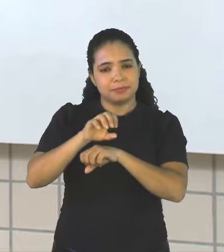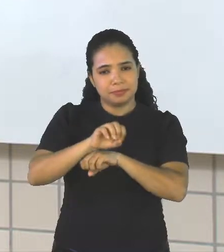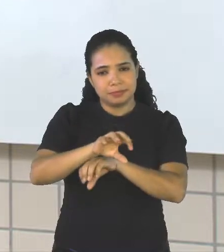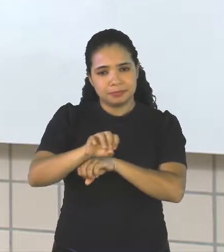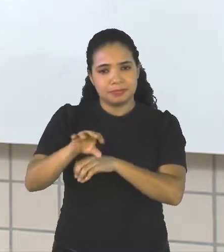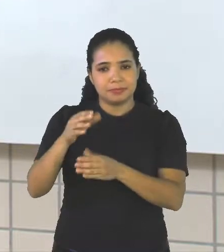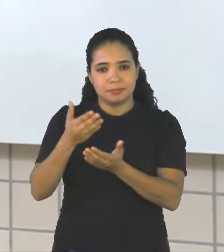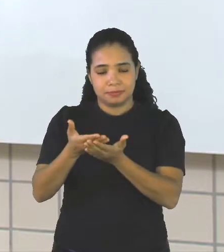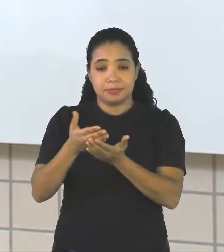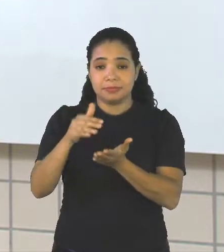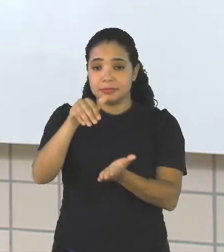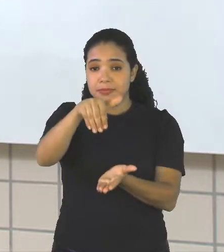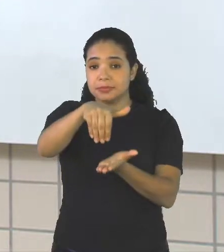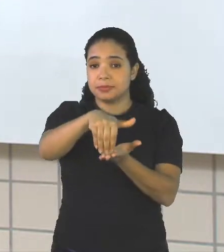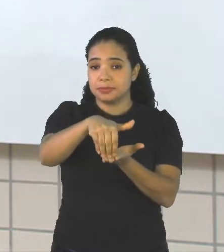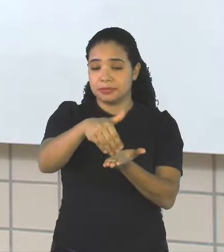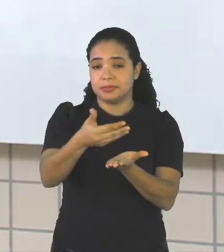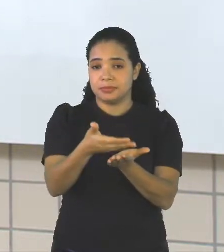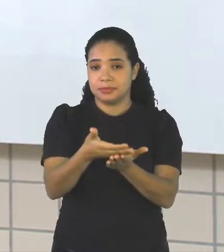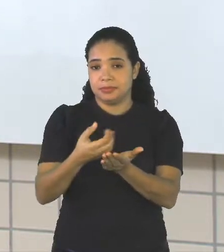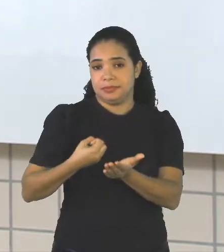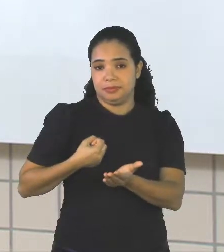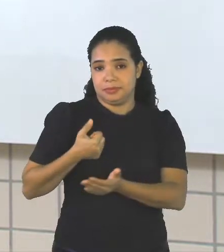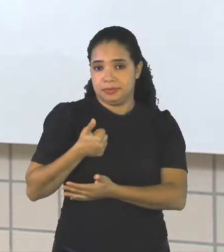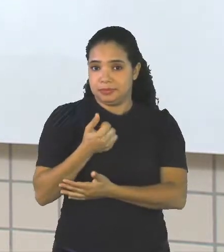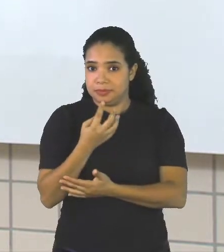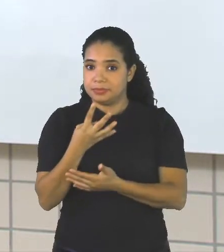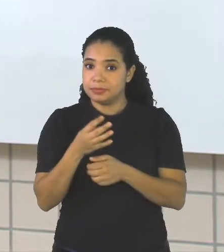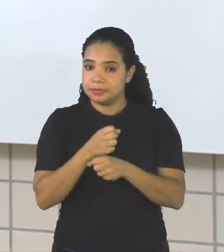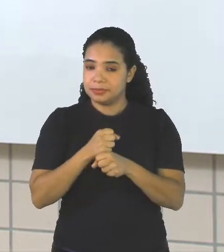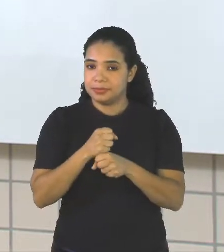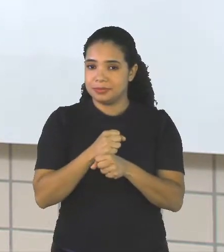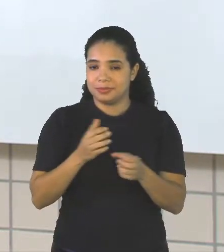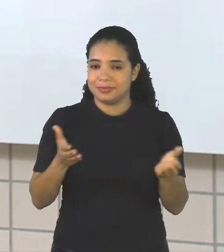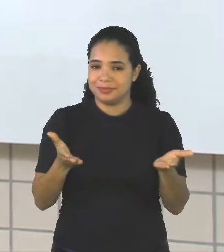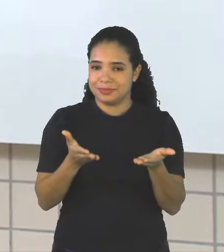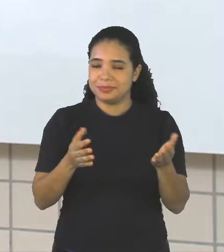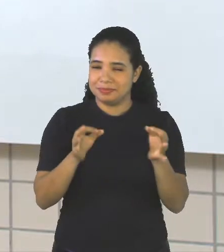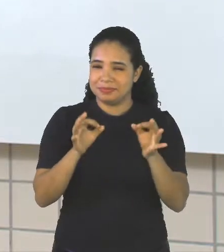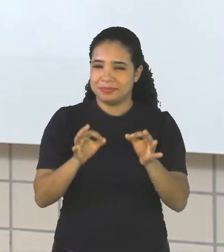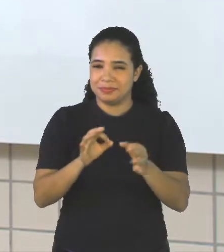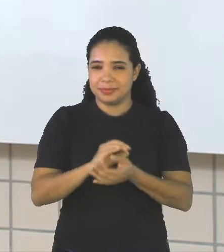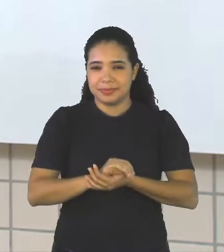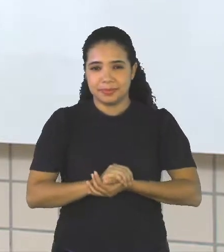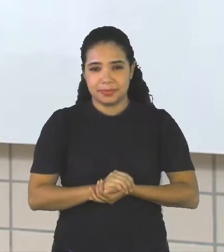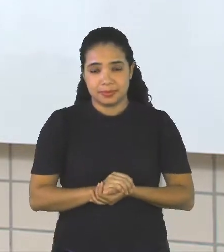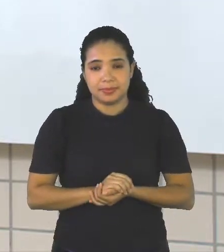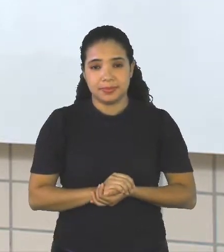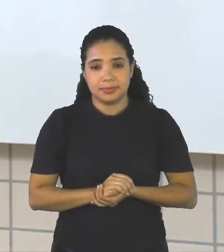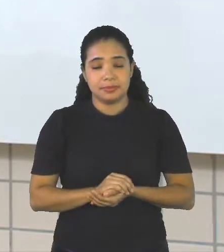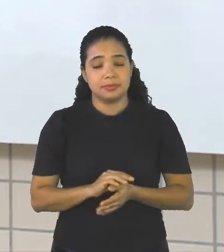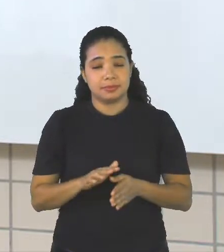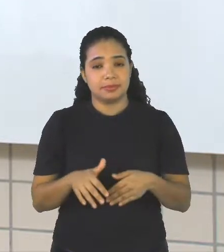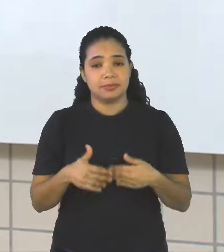aula 14, última aula deste ano, certo? E desde já eu desejo a todos